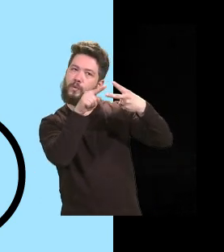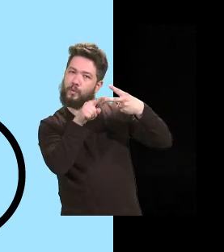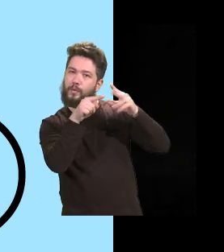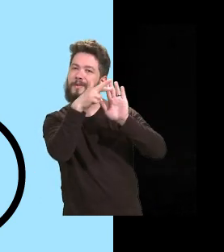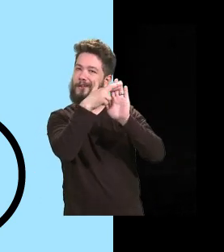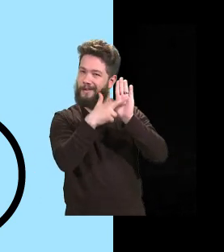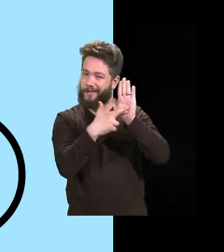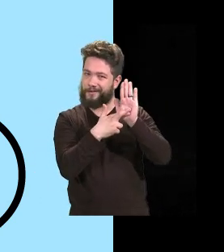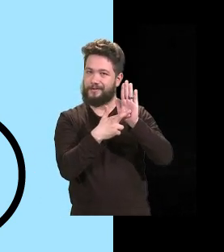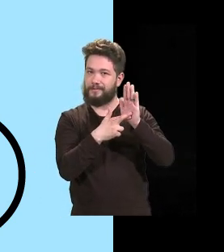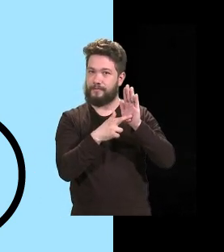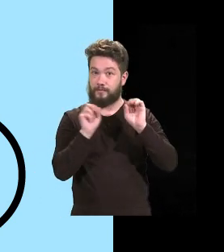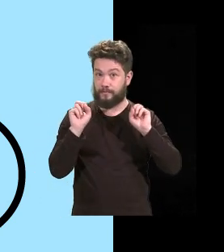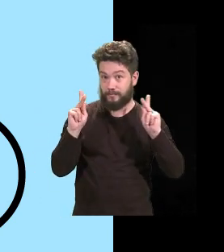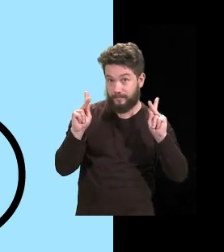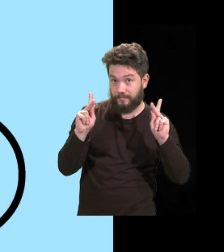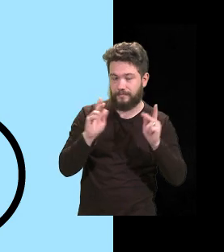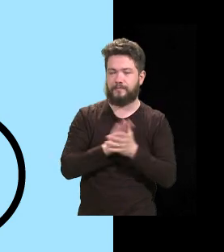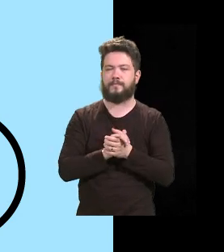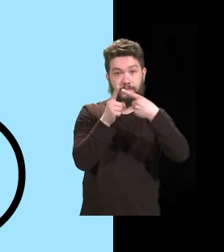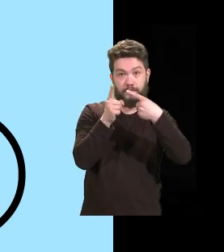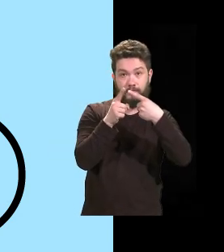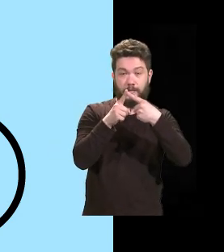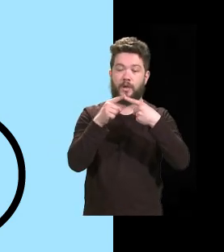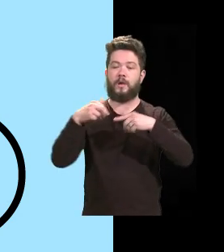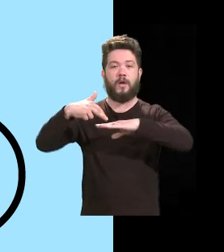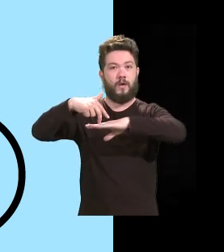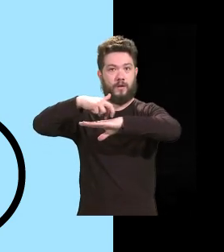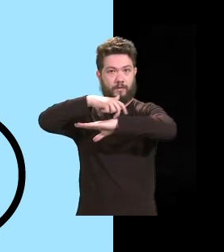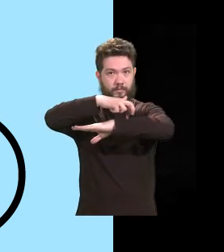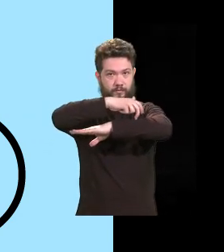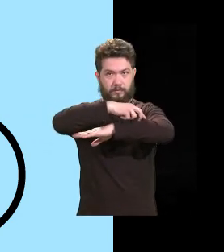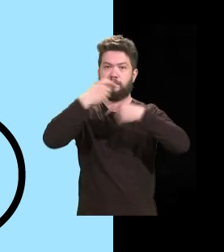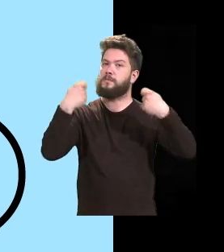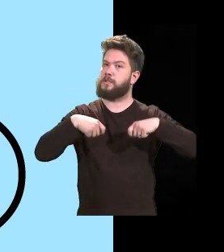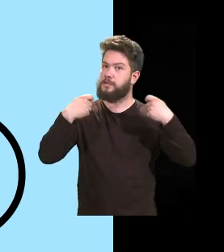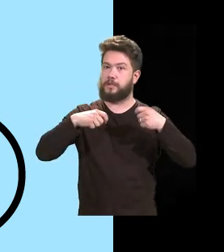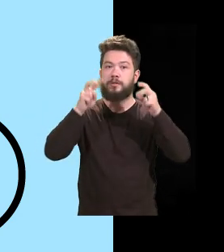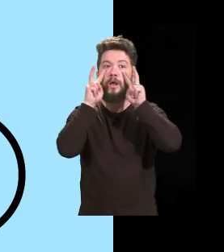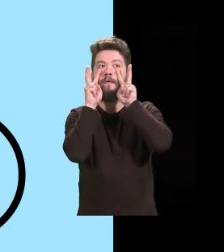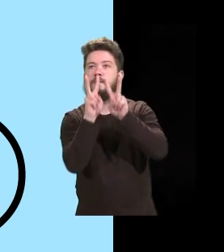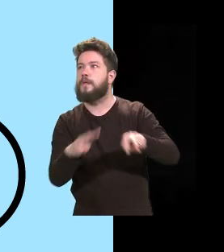caminhar nas ruas, sempre temos que ver e ser vistos.